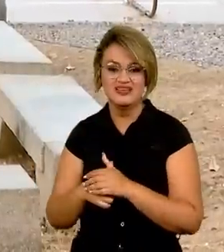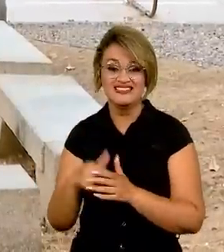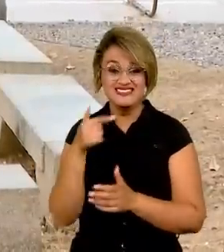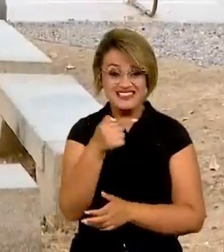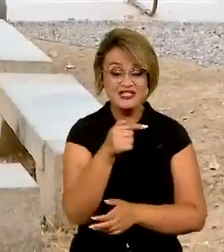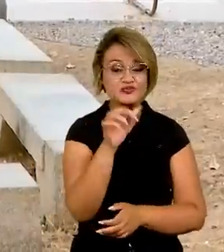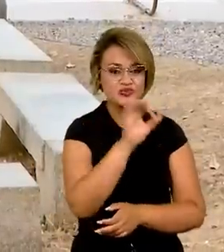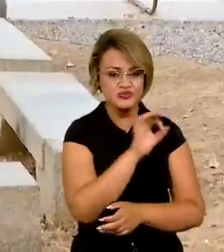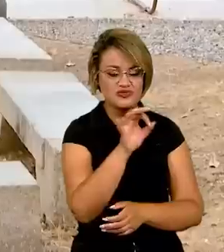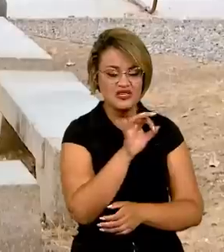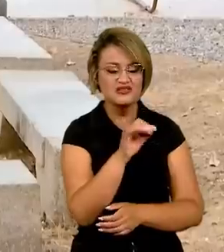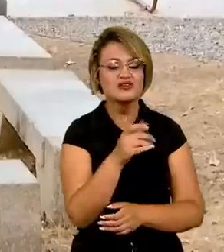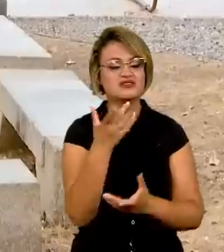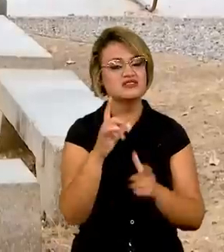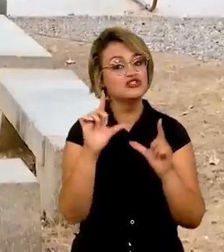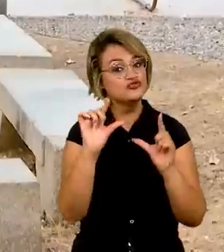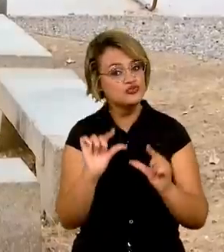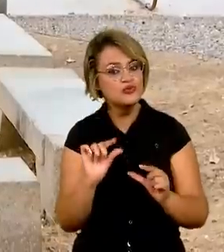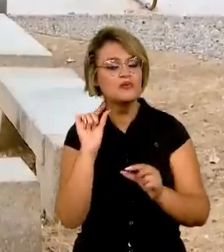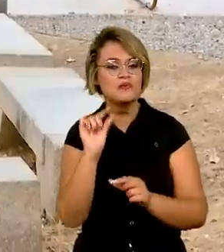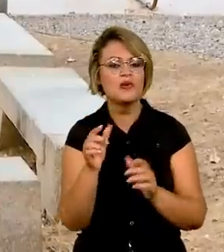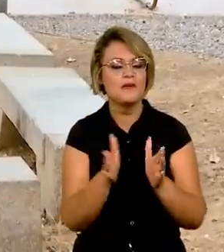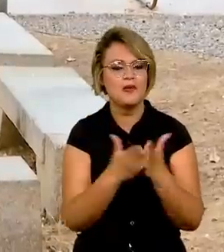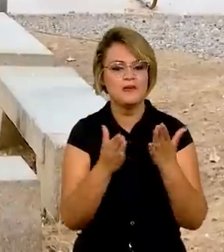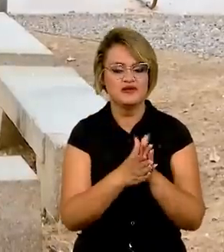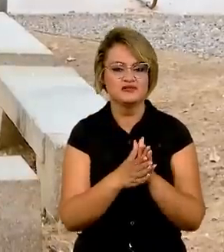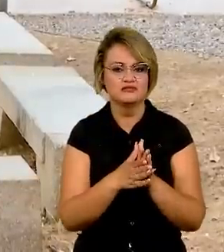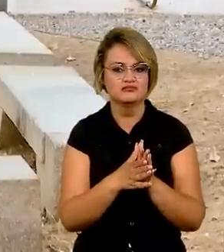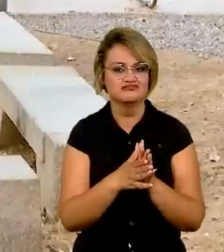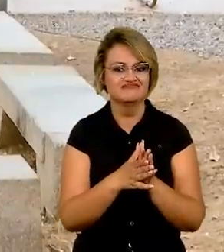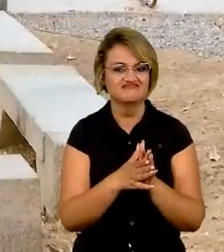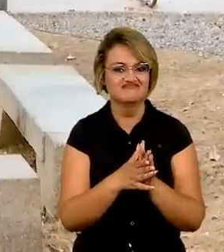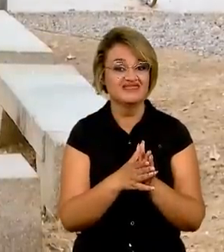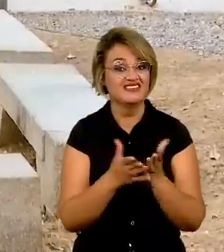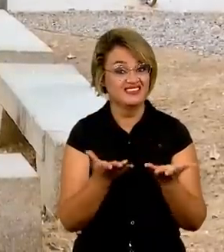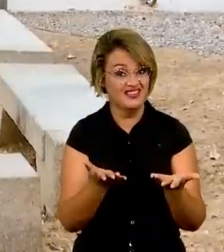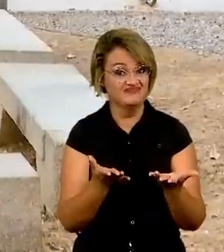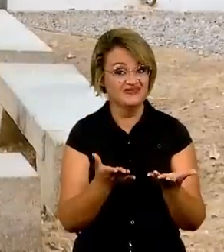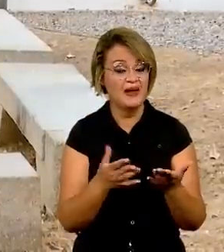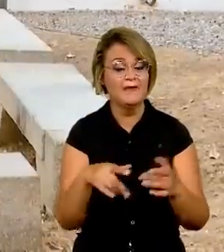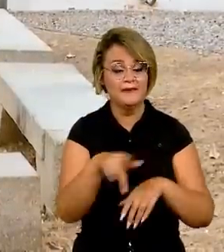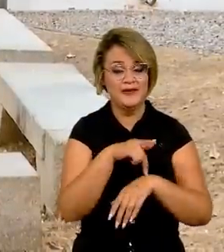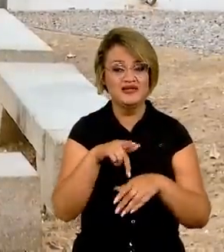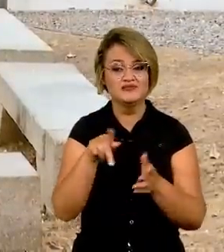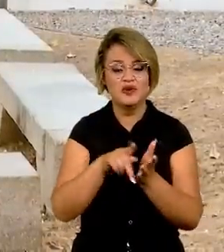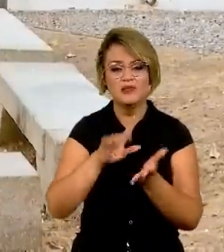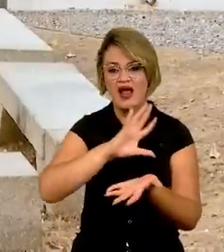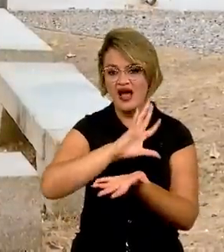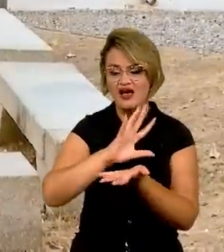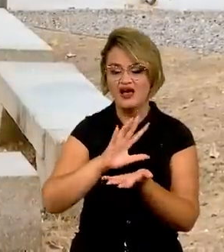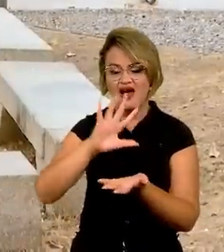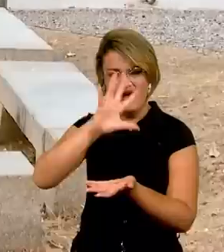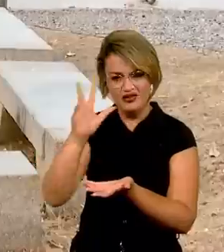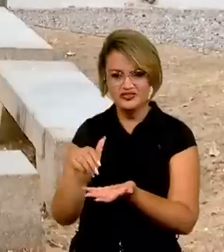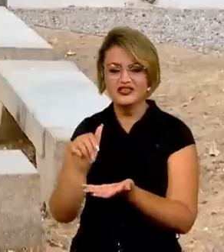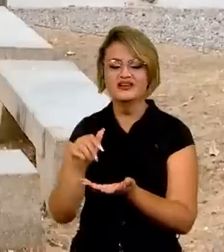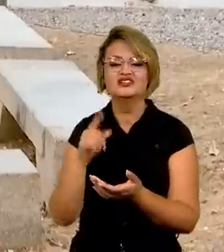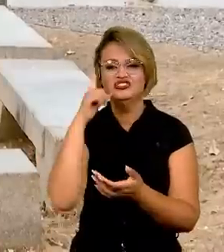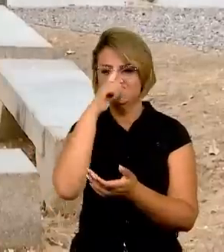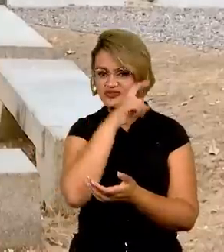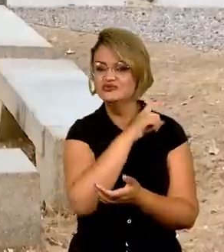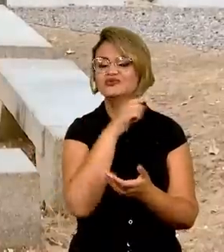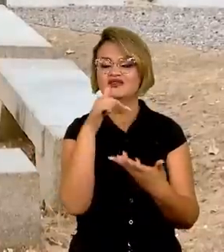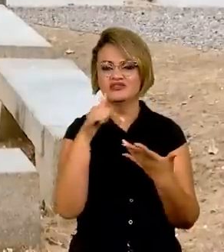se quisessem diminuir um pouco a pobreza. Não precisa dizer que os países africanos têm muitas dificuldades para